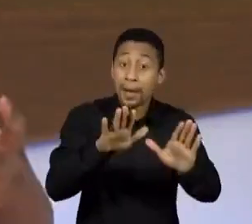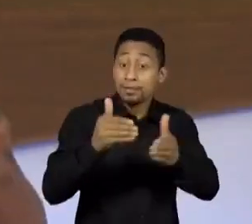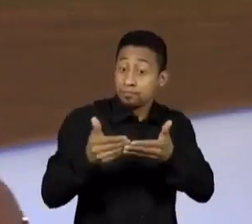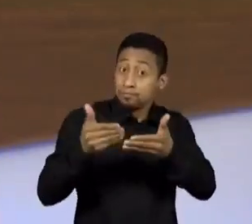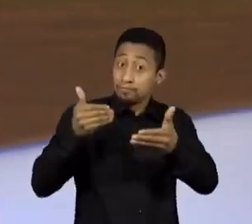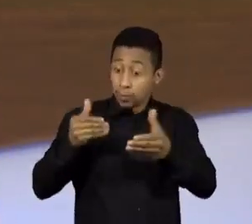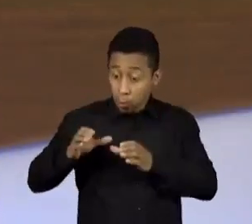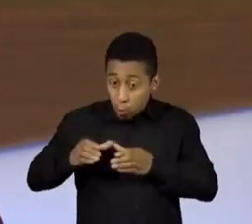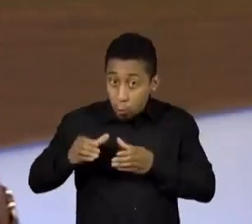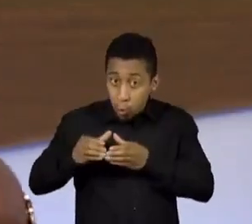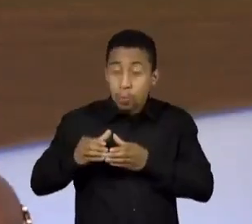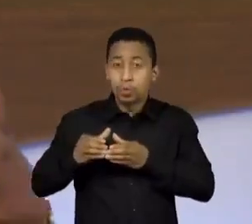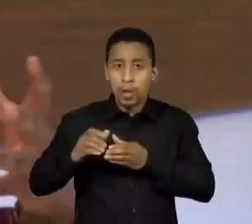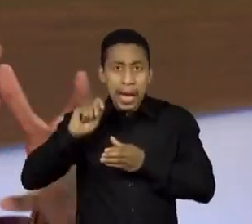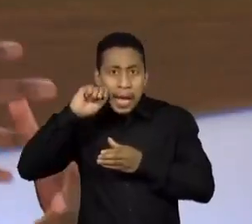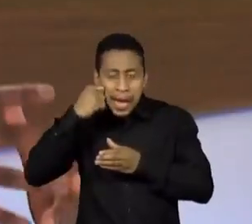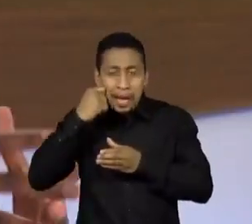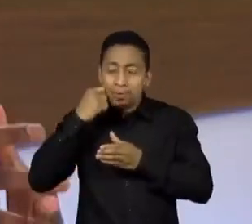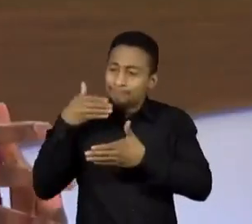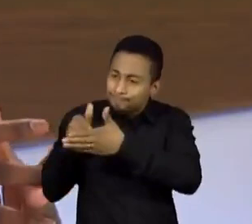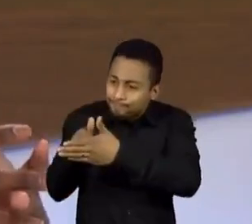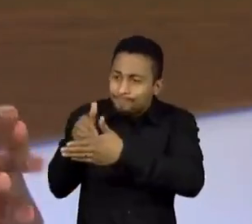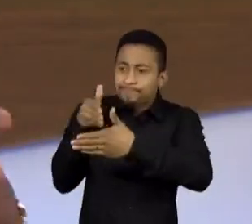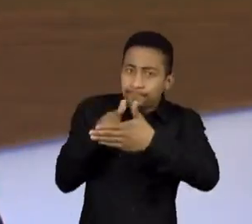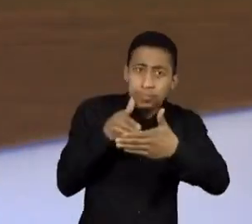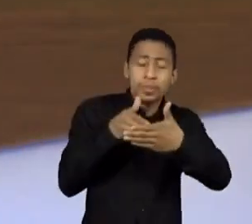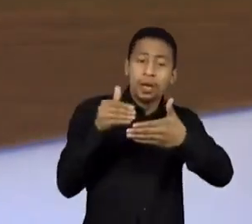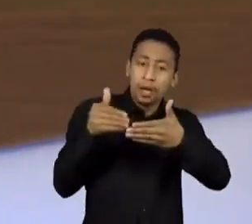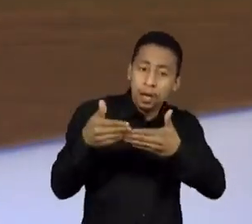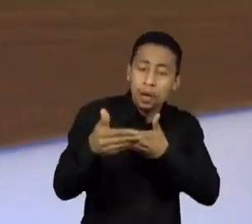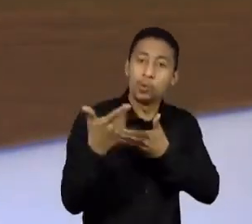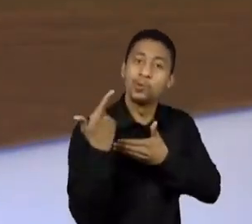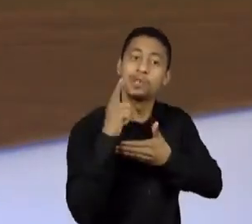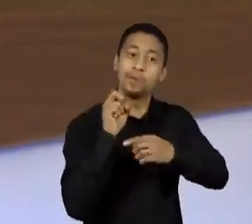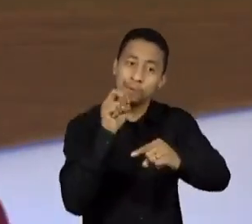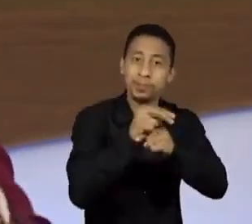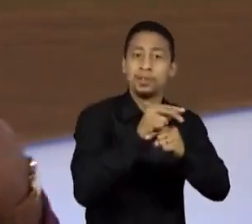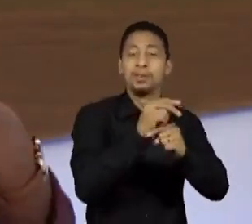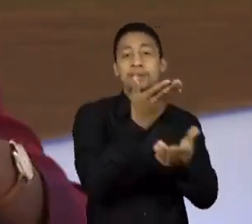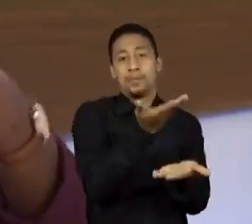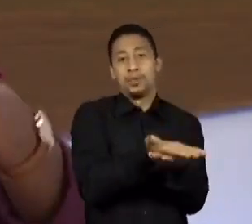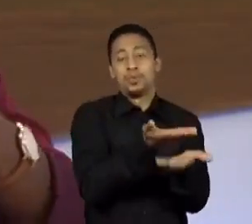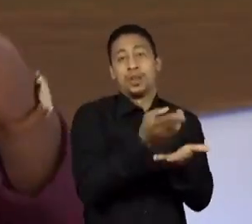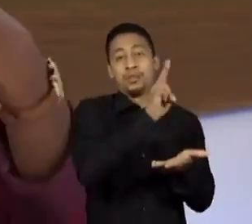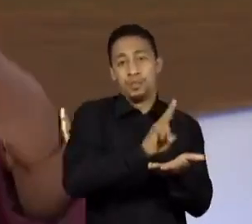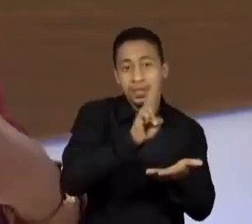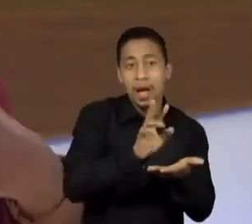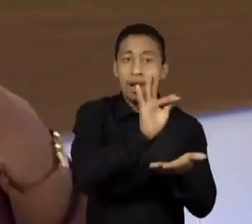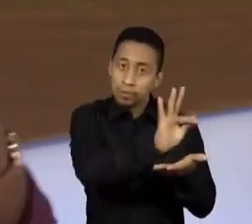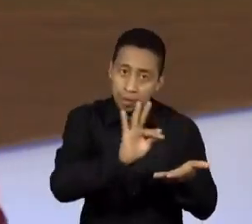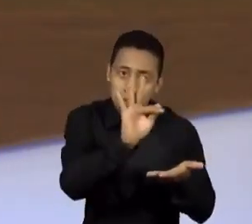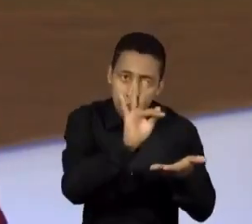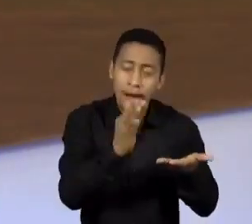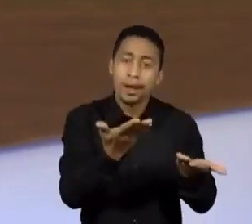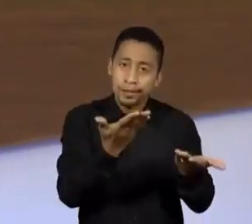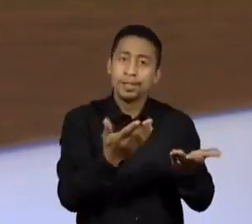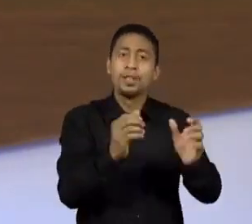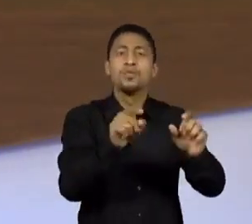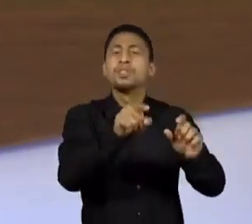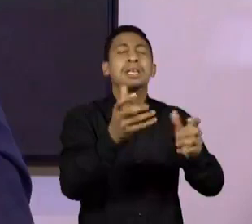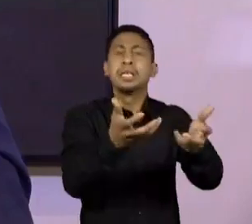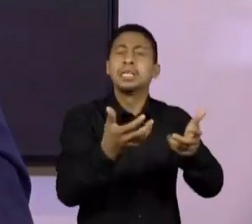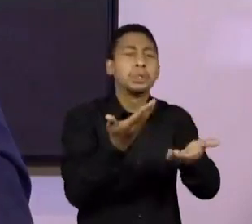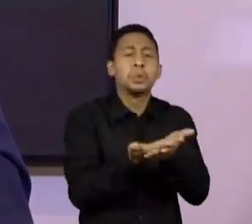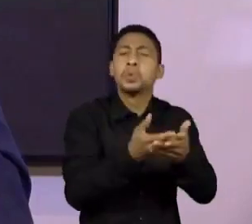inserida nas universidades muito por conta das políticas de ações afirmativas, políticas públicas. O que você pretendia ao entrar na